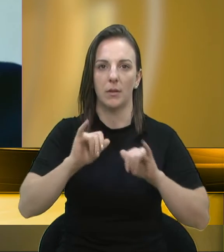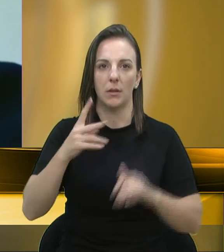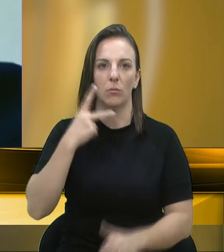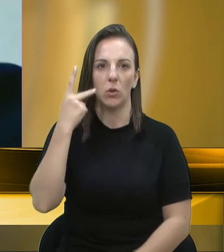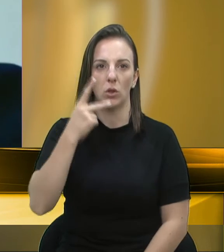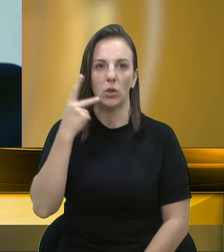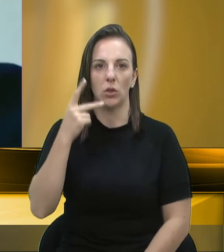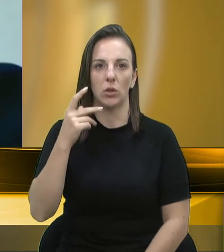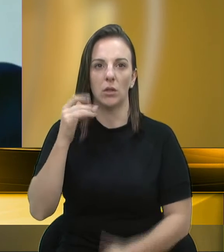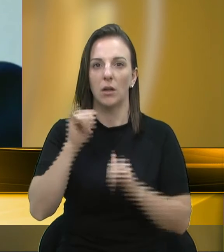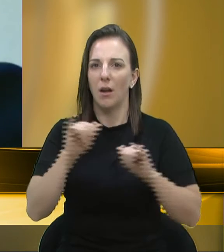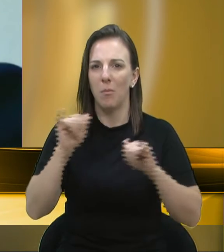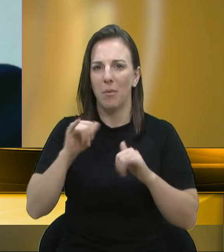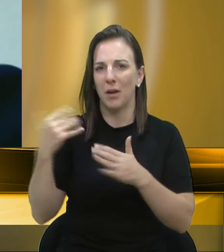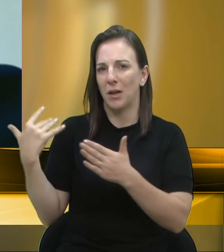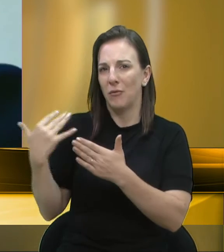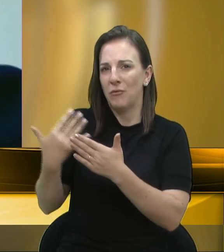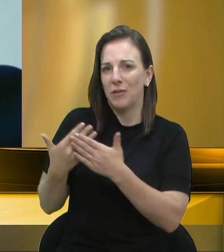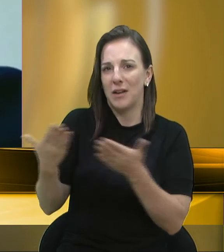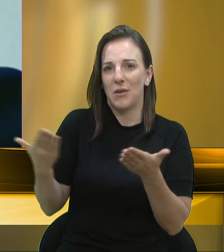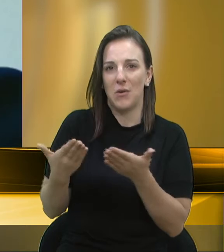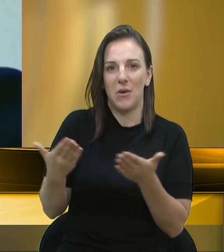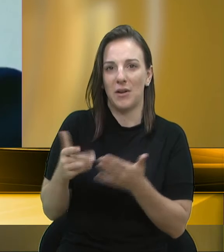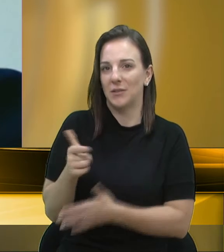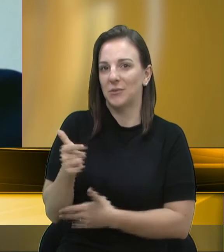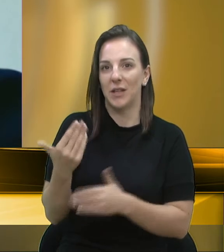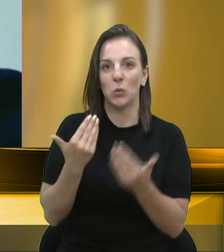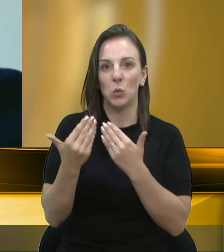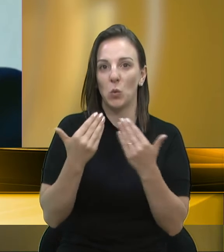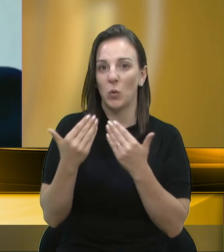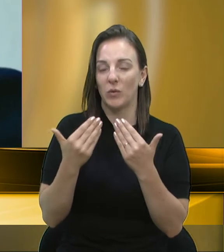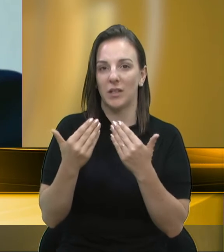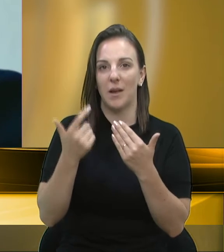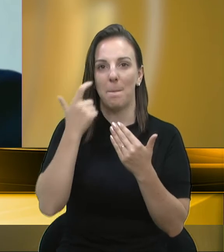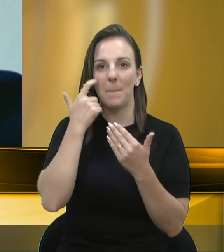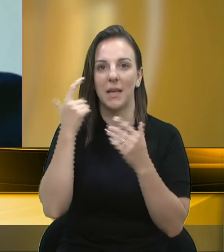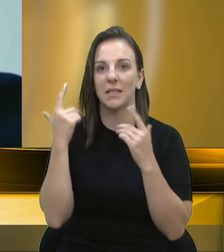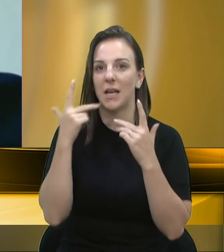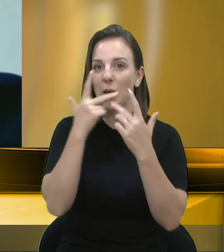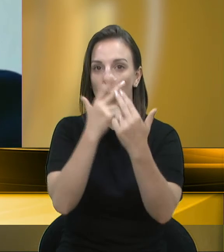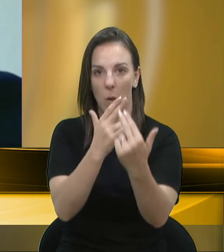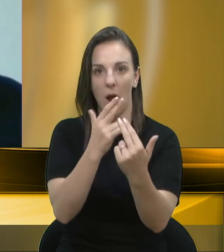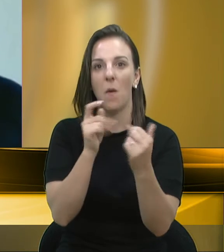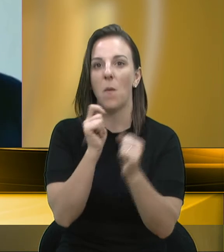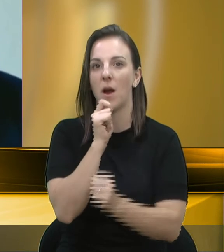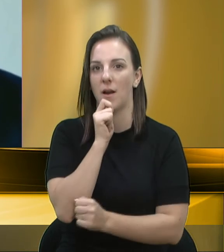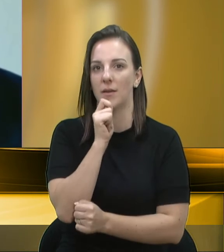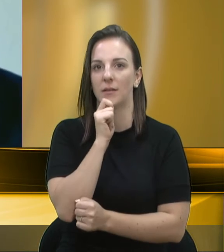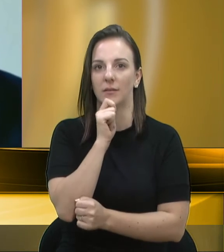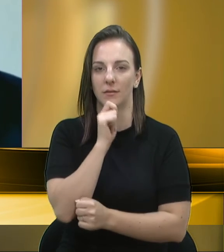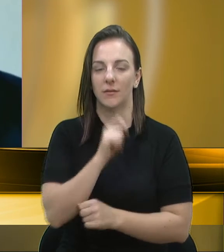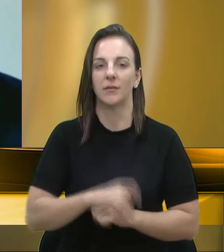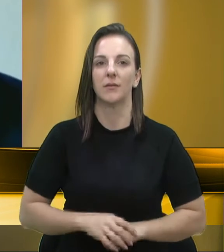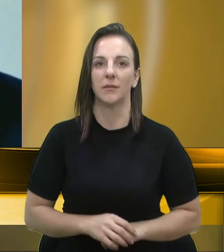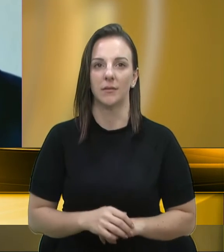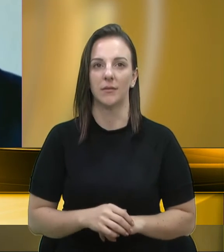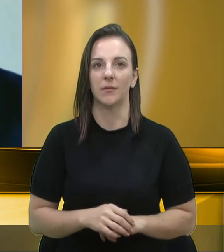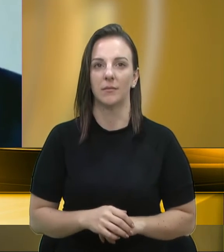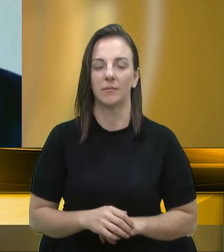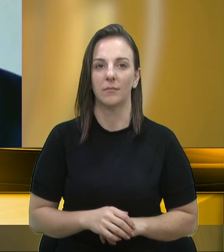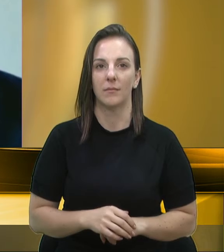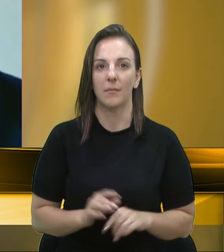a campanha já se terminou. Não tenho dúvidas que ele não mudou de ideia. Não tenho dúvidas. Mas a gente tem que